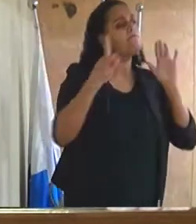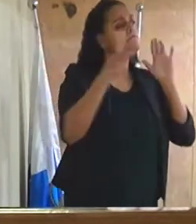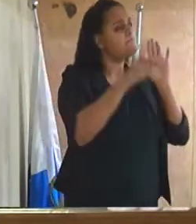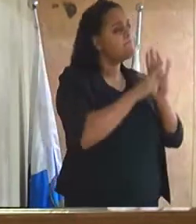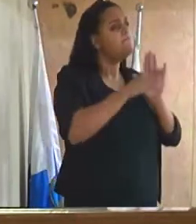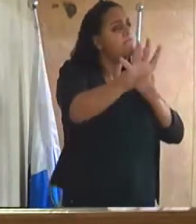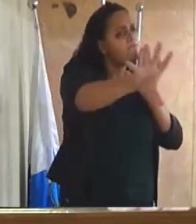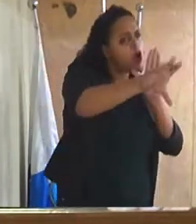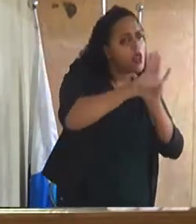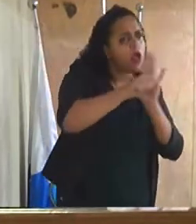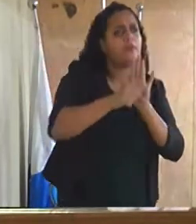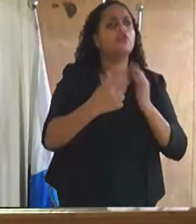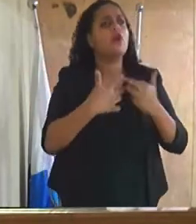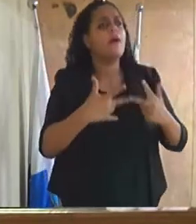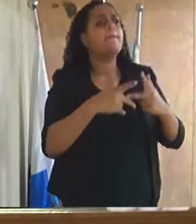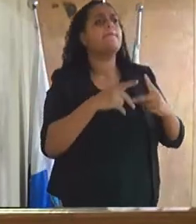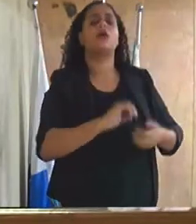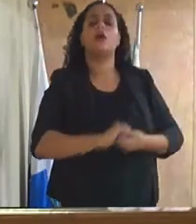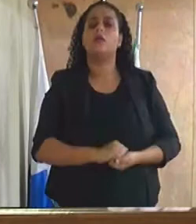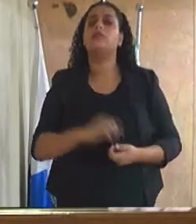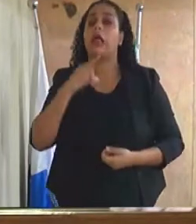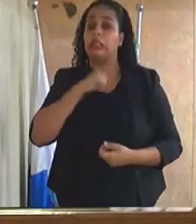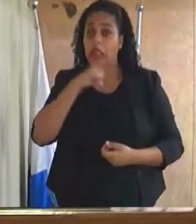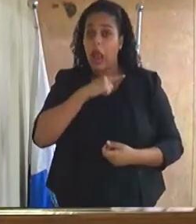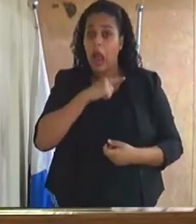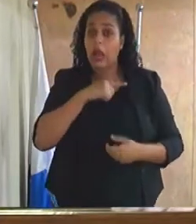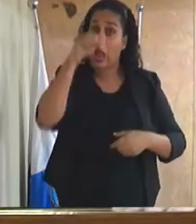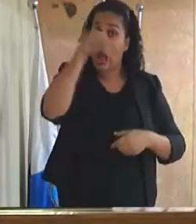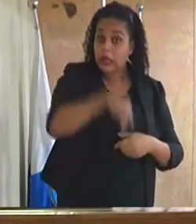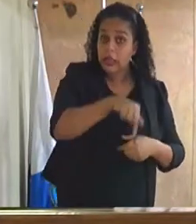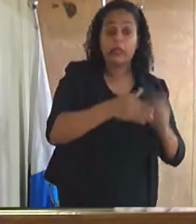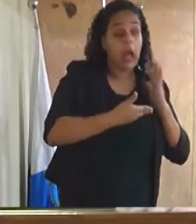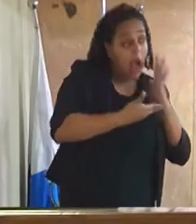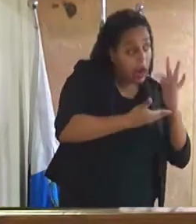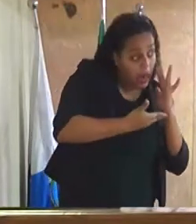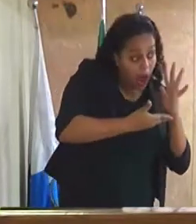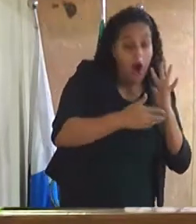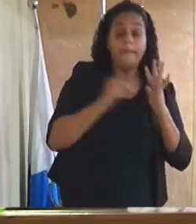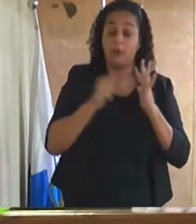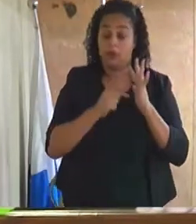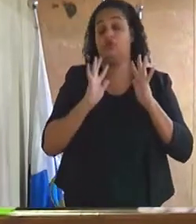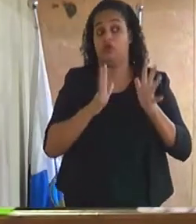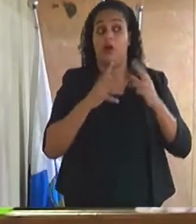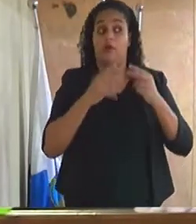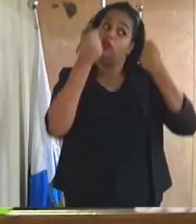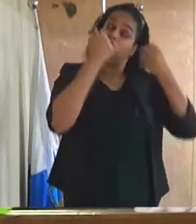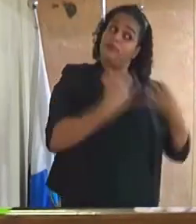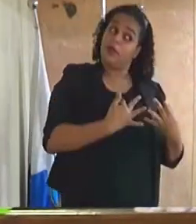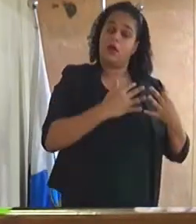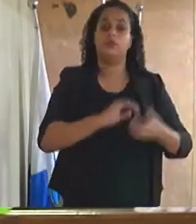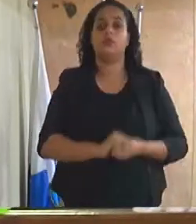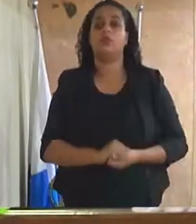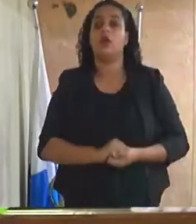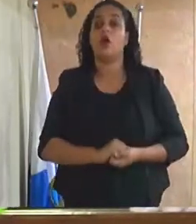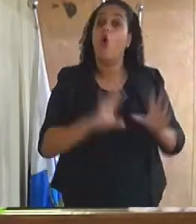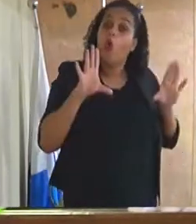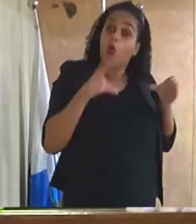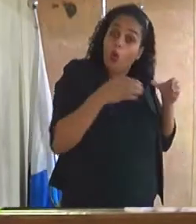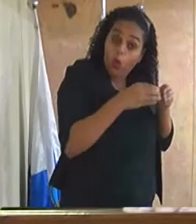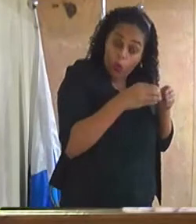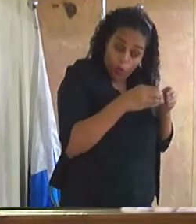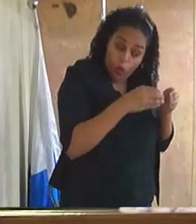existe instalado nesta casa como já foi mencionado uma comissão